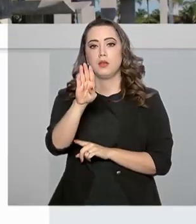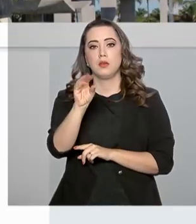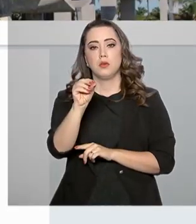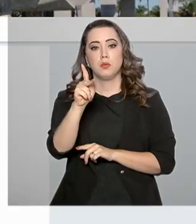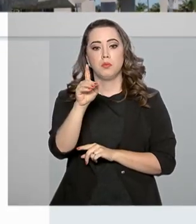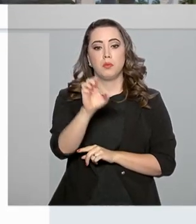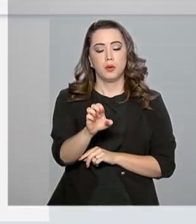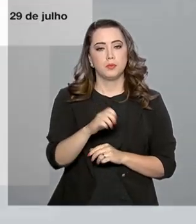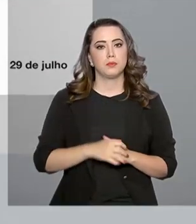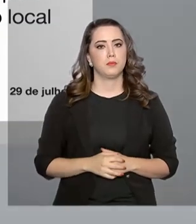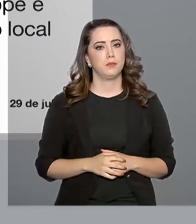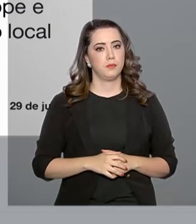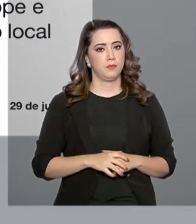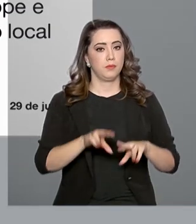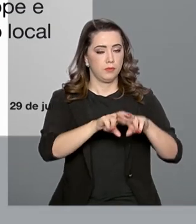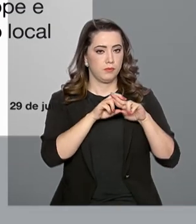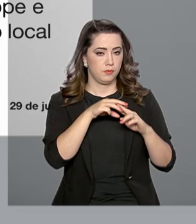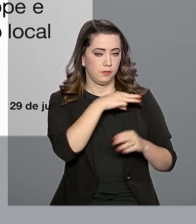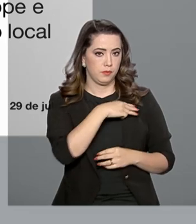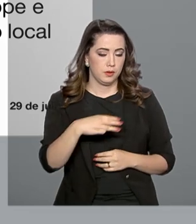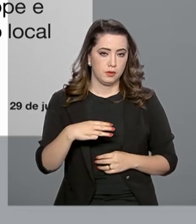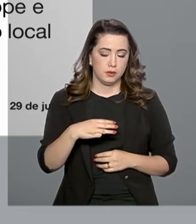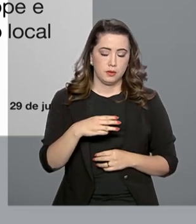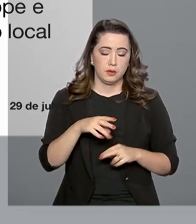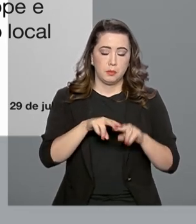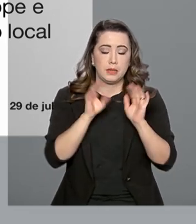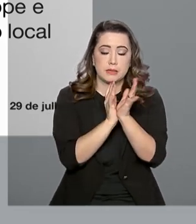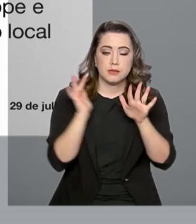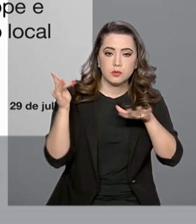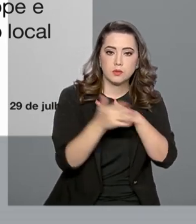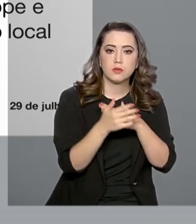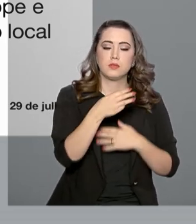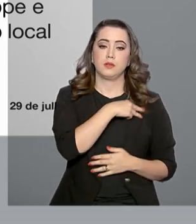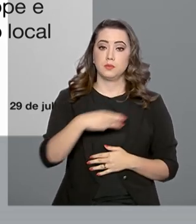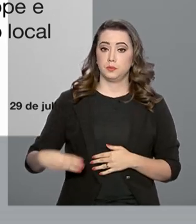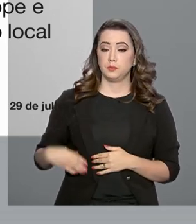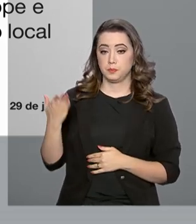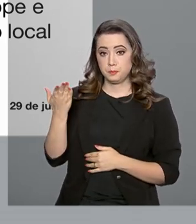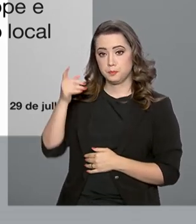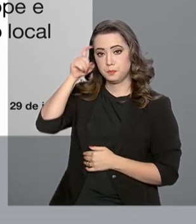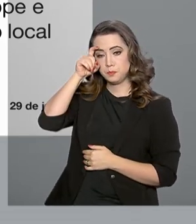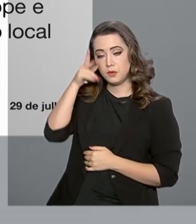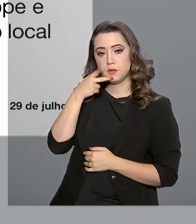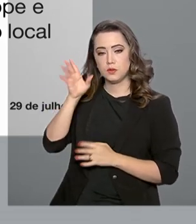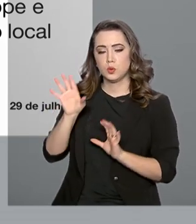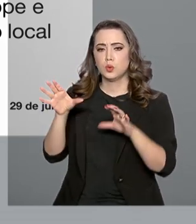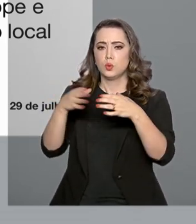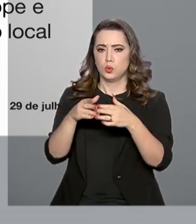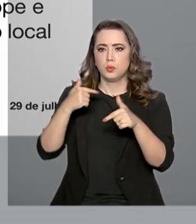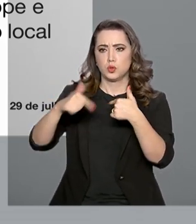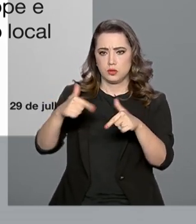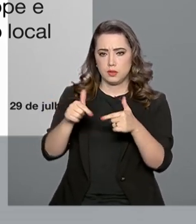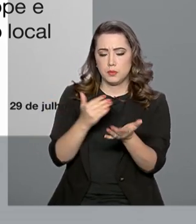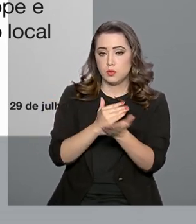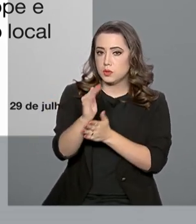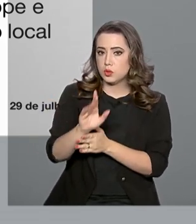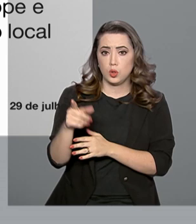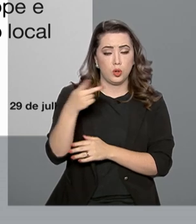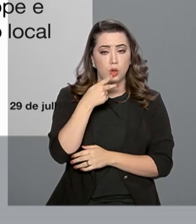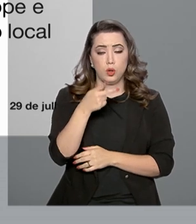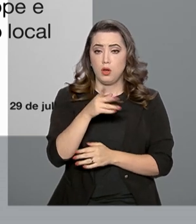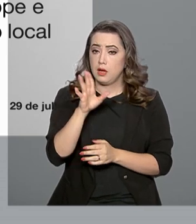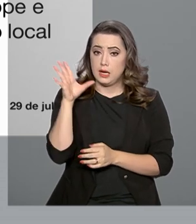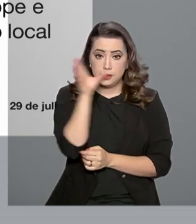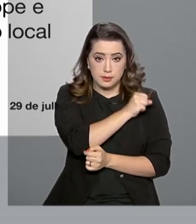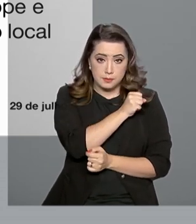redes sociais, o ministro da Justiça e Segurança Pública, Sérgio Moro, disse que uma equipe foi mobilizada logo que chegou a denúncia sobre a